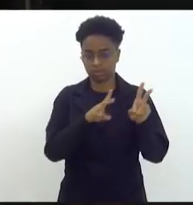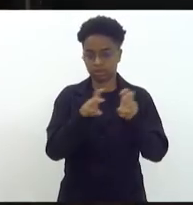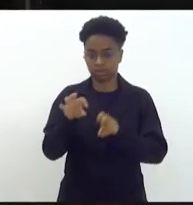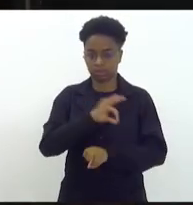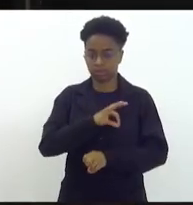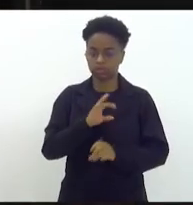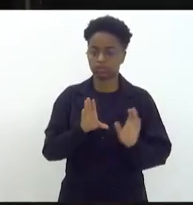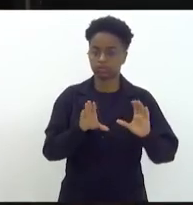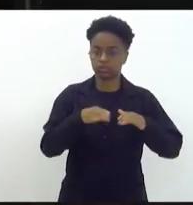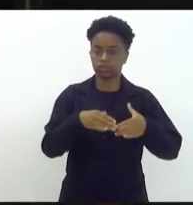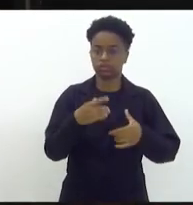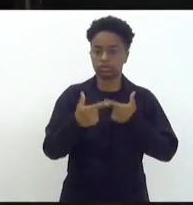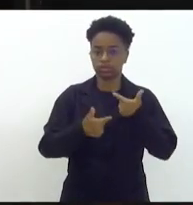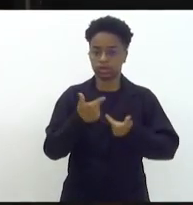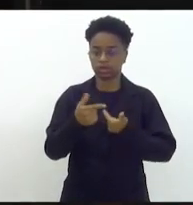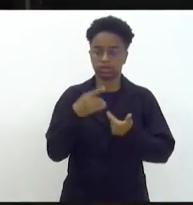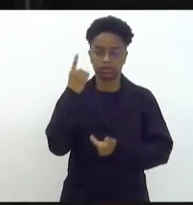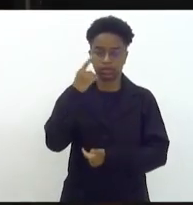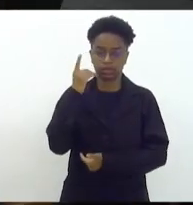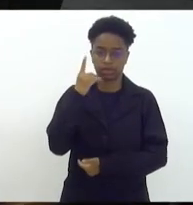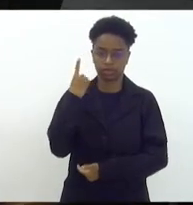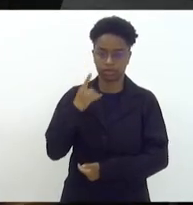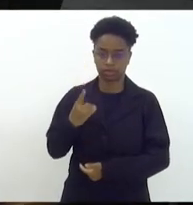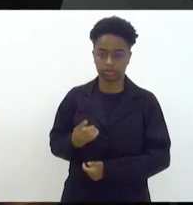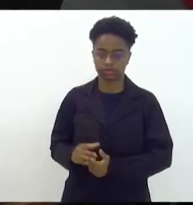Trabalho, deputada Dani Balbi.